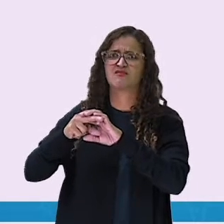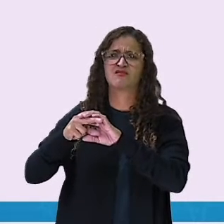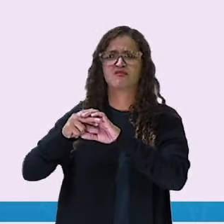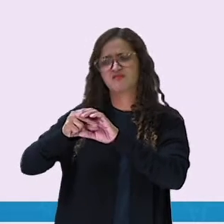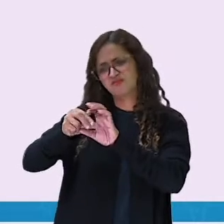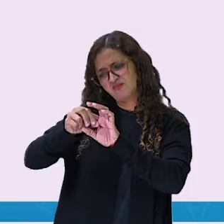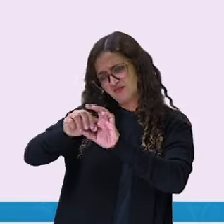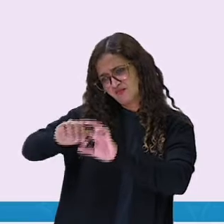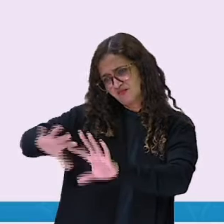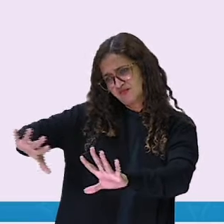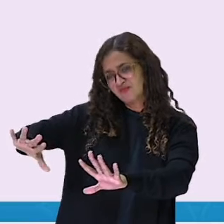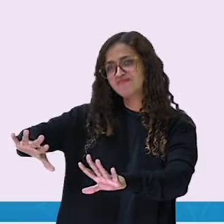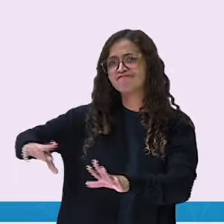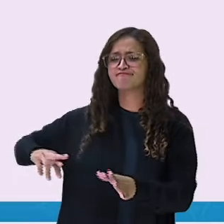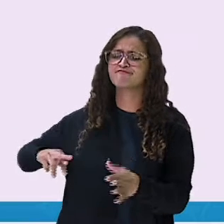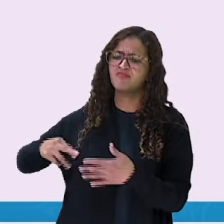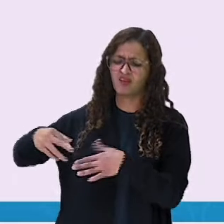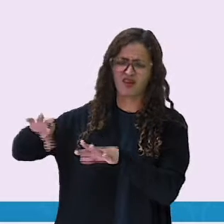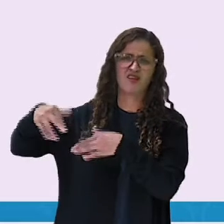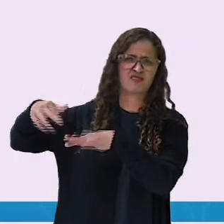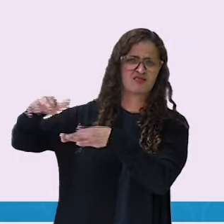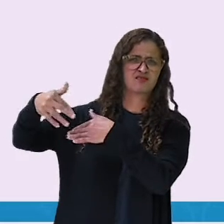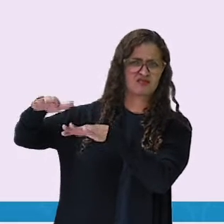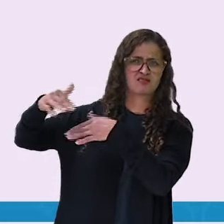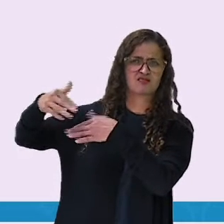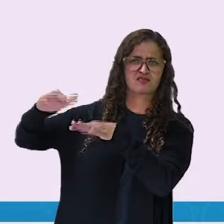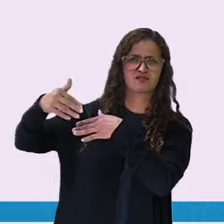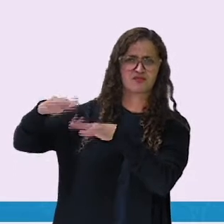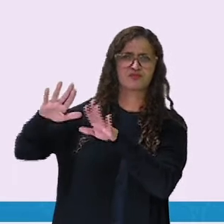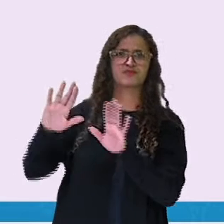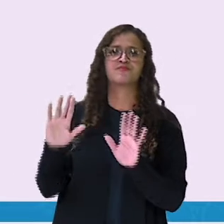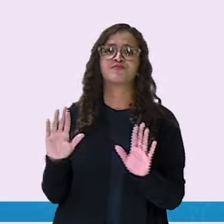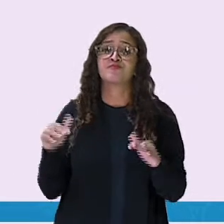libertá-lo, resolveu libertar o rato.